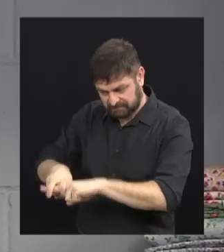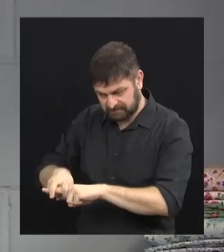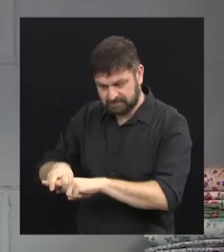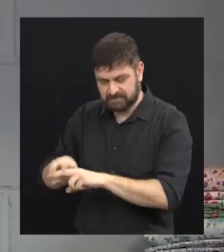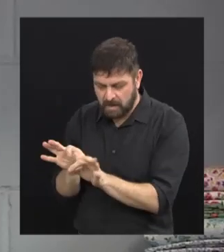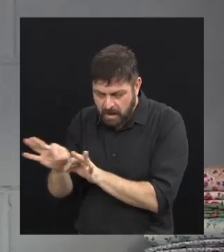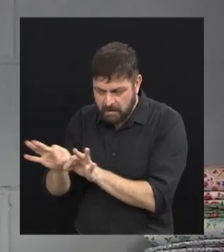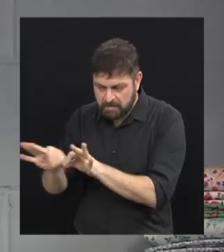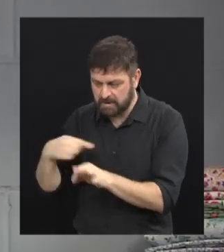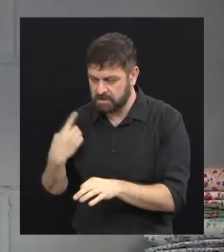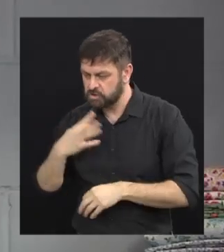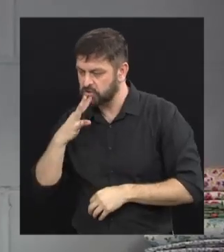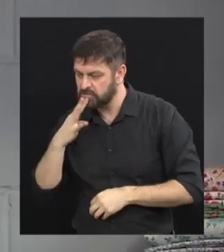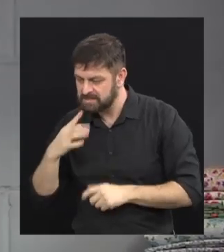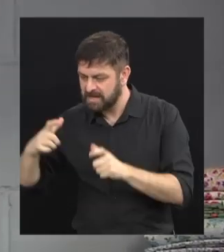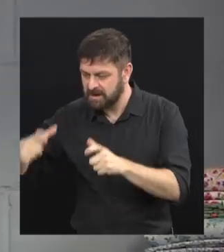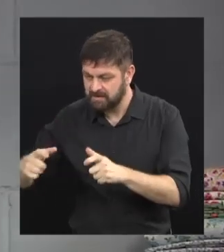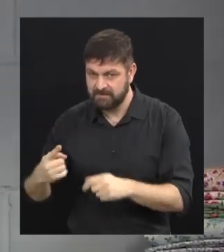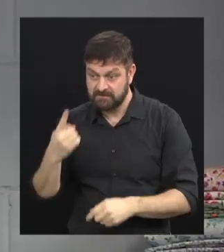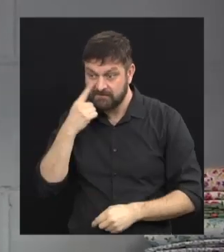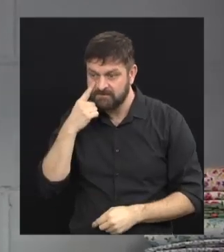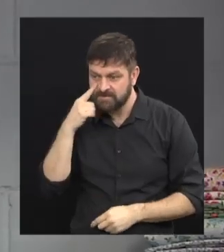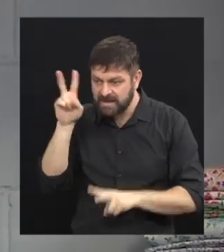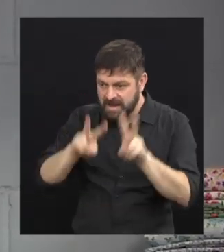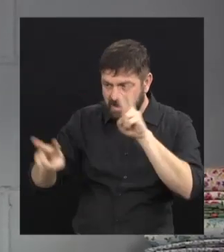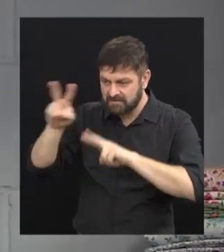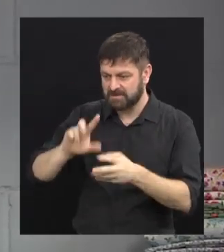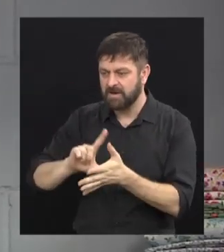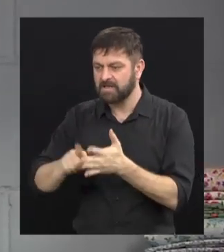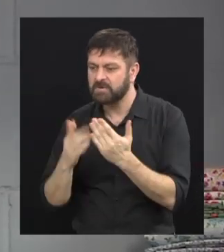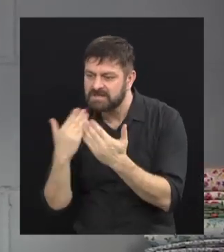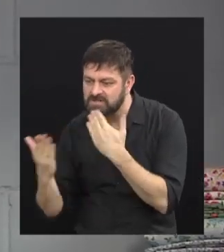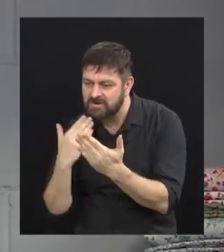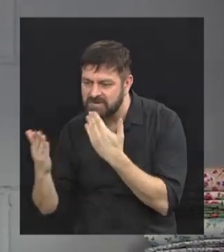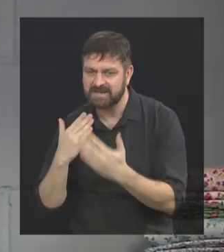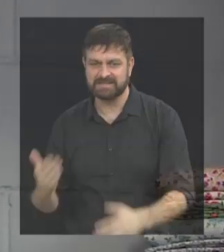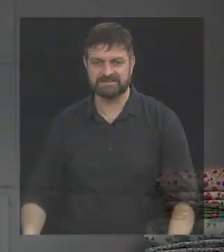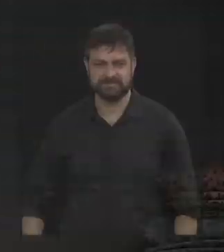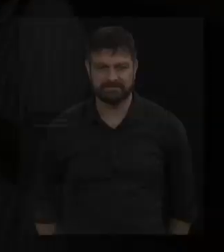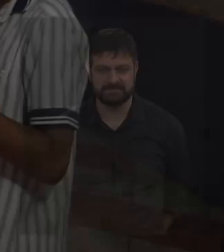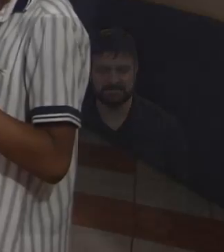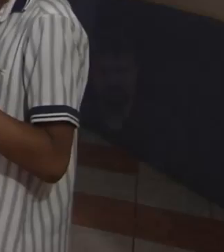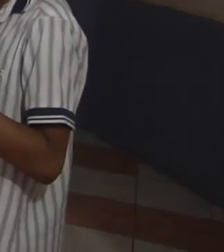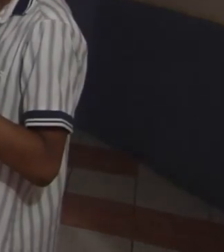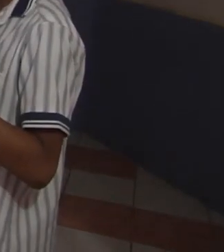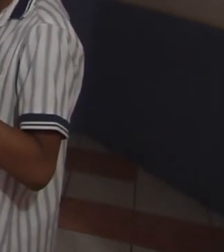educadora, para conhecer um pouquinho desse espaço. Você vai acompanhar um pouquinho de imagem aí, e a gente já bate um papo com a Morgana. Até já.